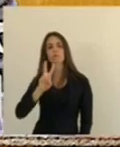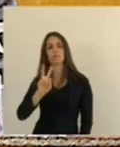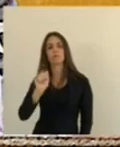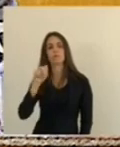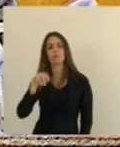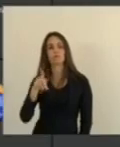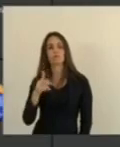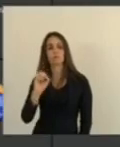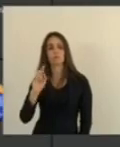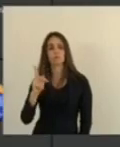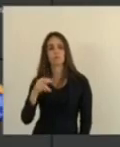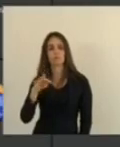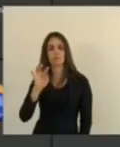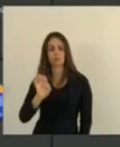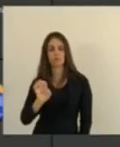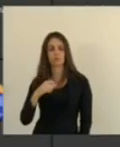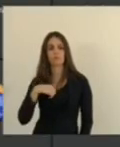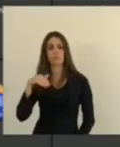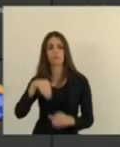Voto sim